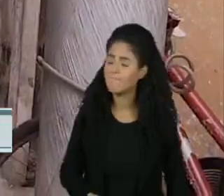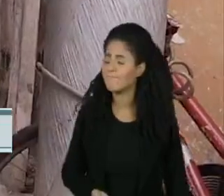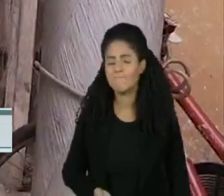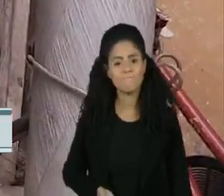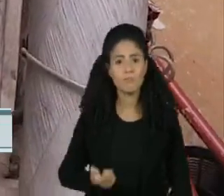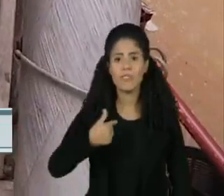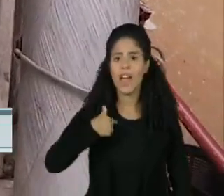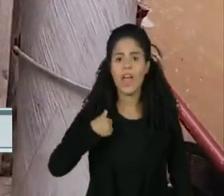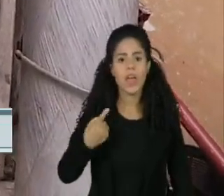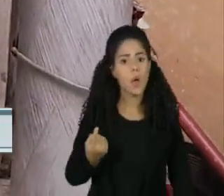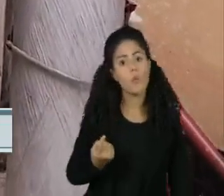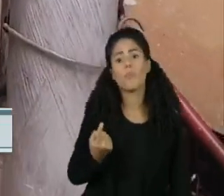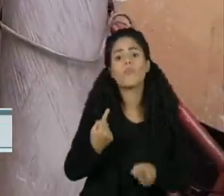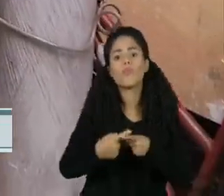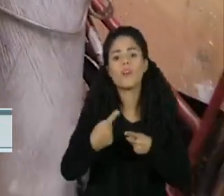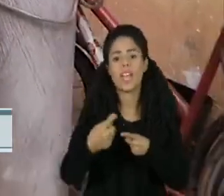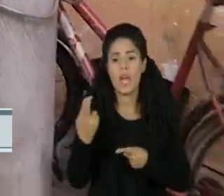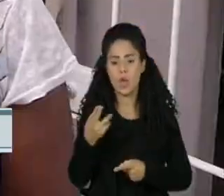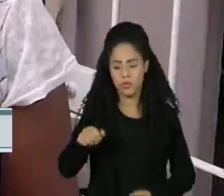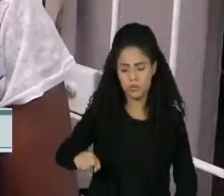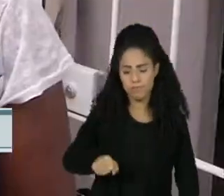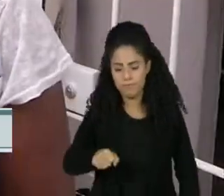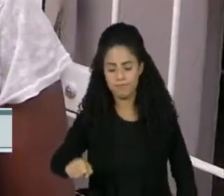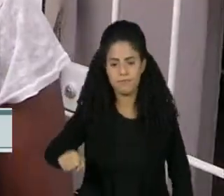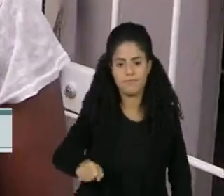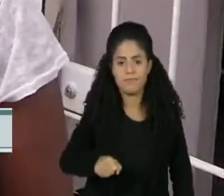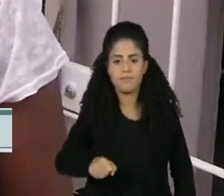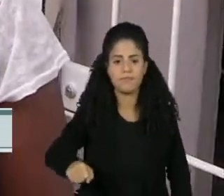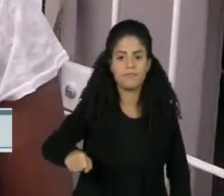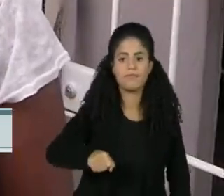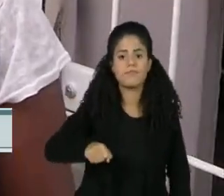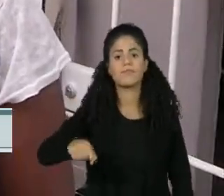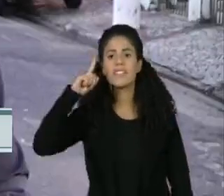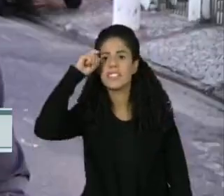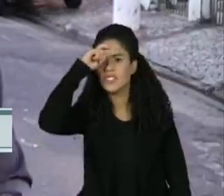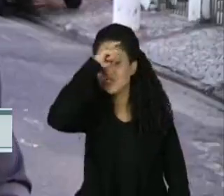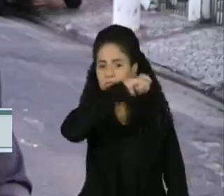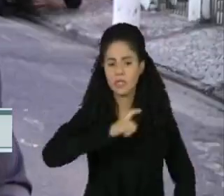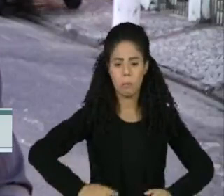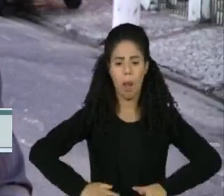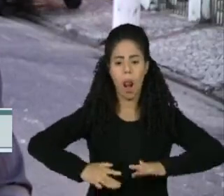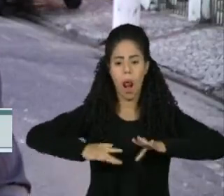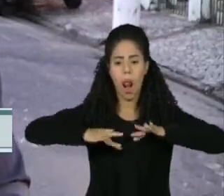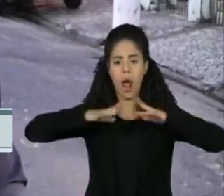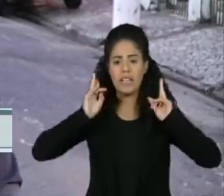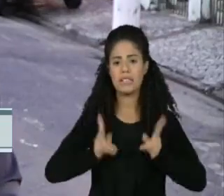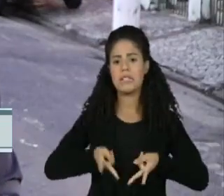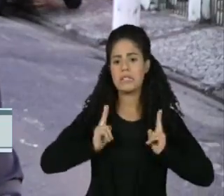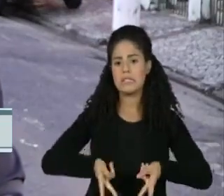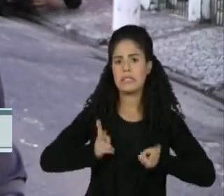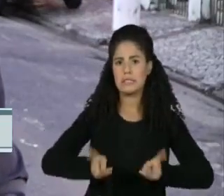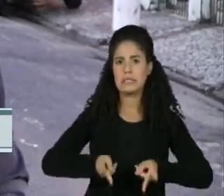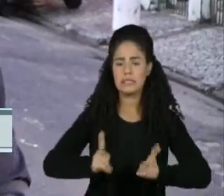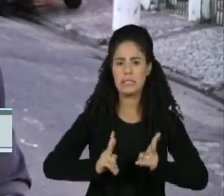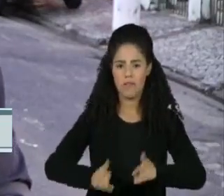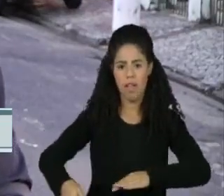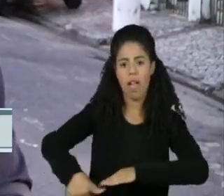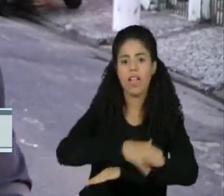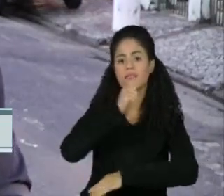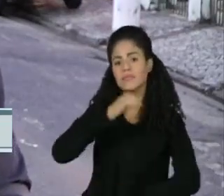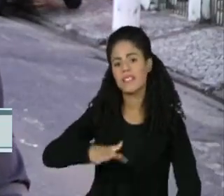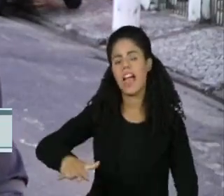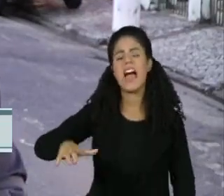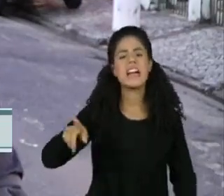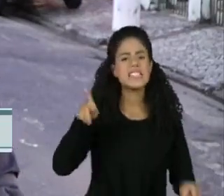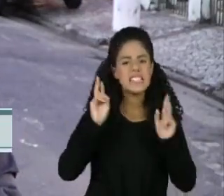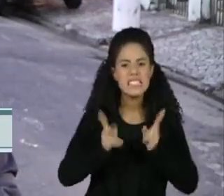principalmente eu, no meu caso assim que eu ando de bengala, está enchendo mais vezes ao longo do ano. Aqui na Vila Pantanal, na Baixada Santista, toda chuva